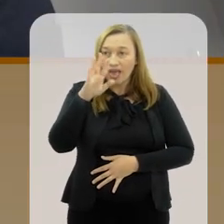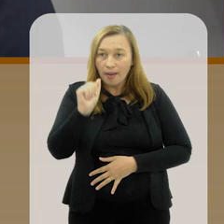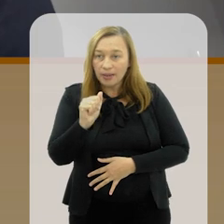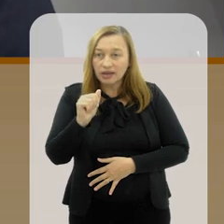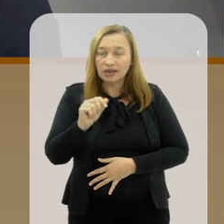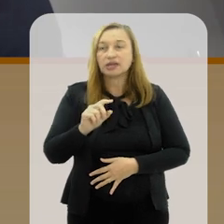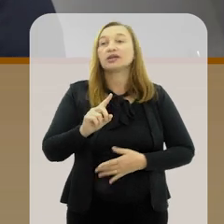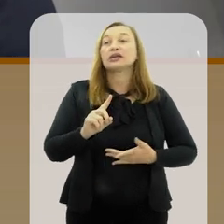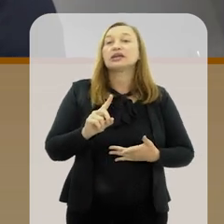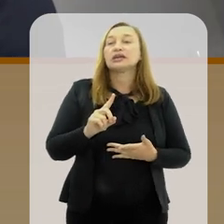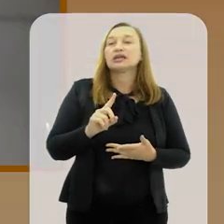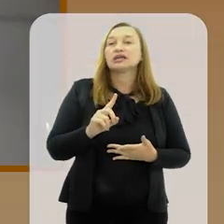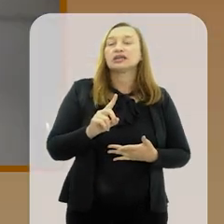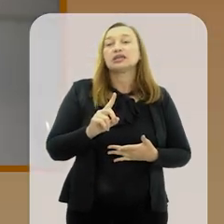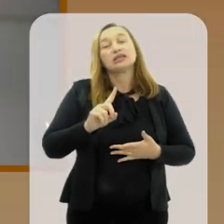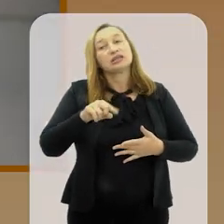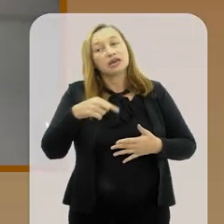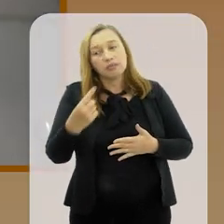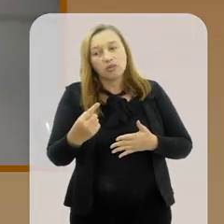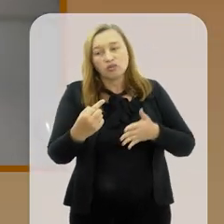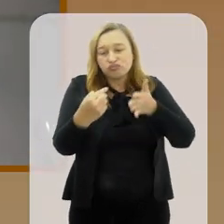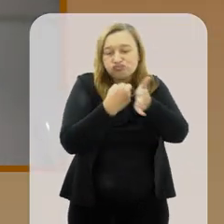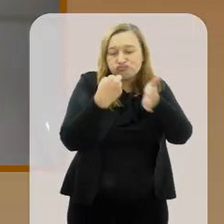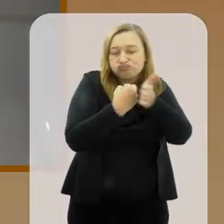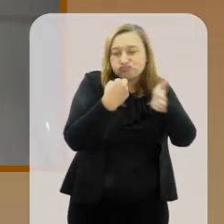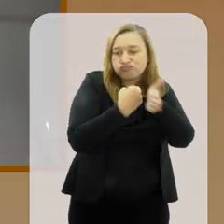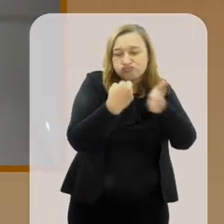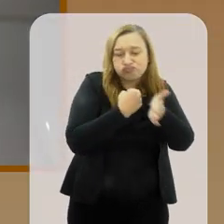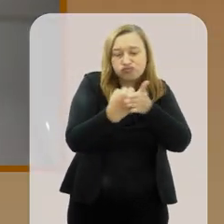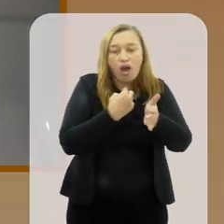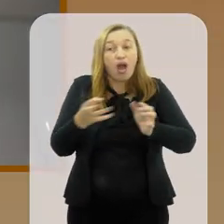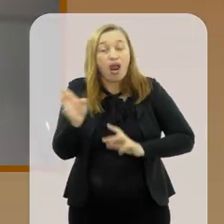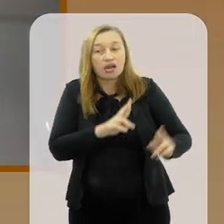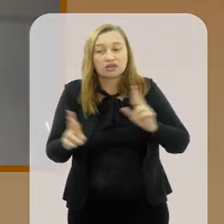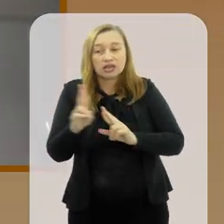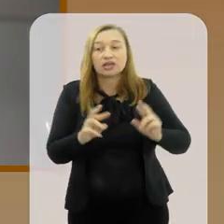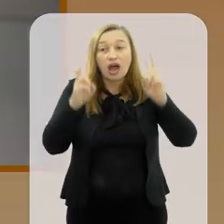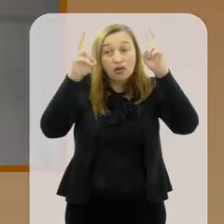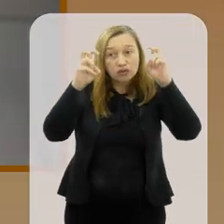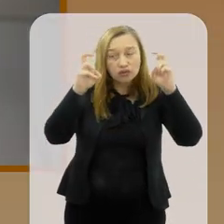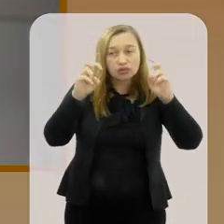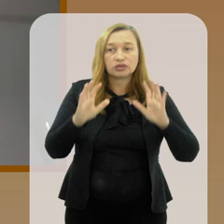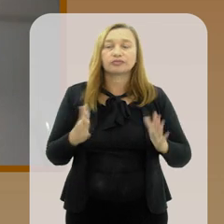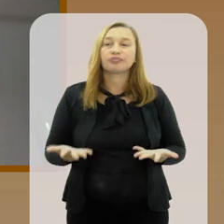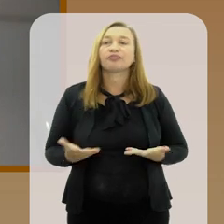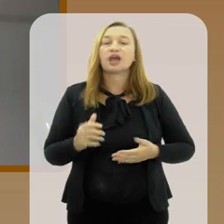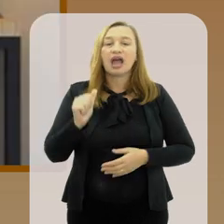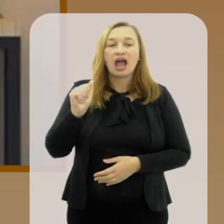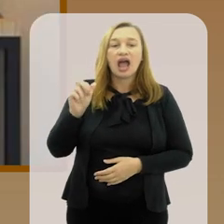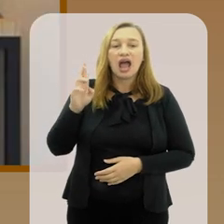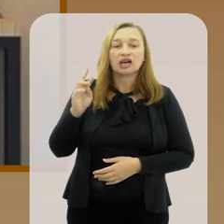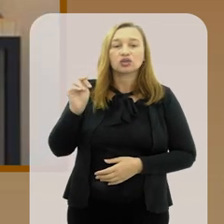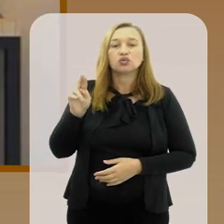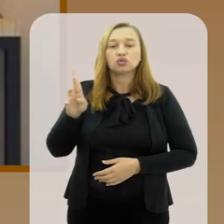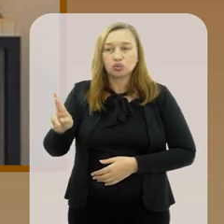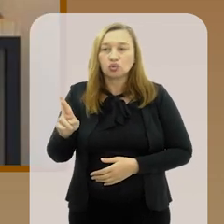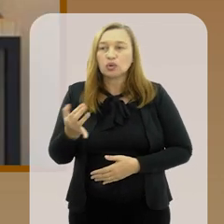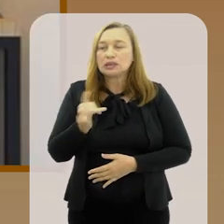E depois eles vão, provavelmente, me colocar mais questões sobre questões relacionadas e tal. E, Arthur,